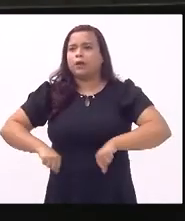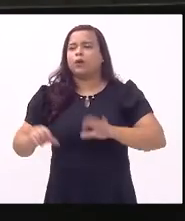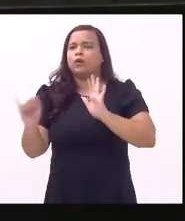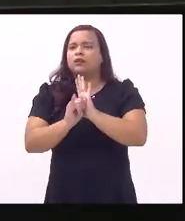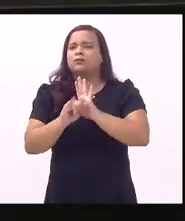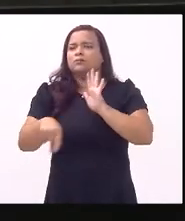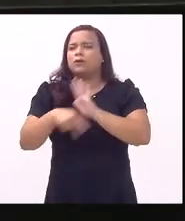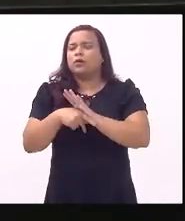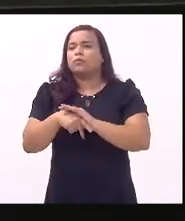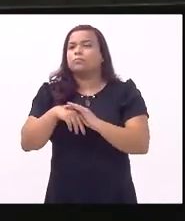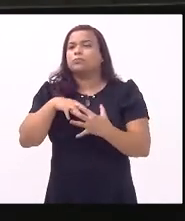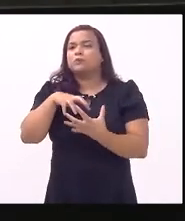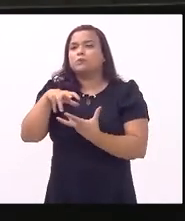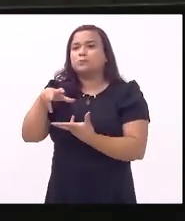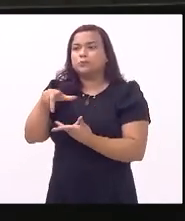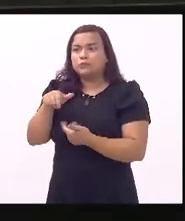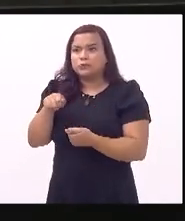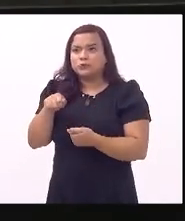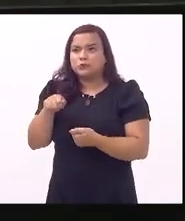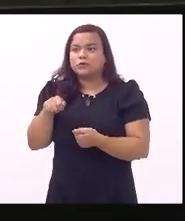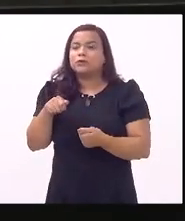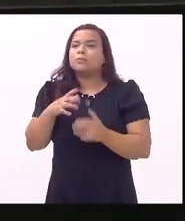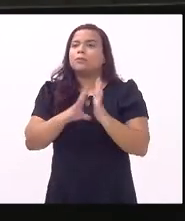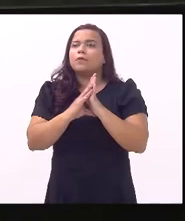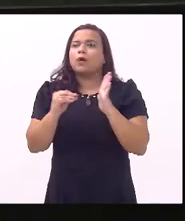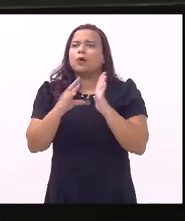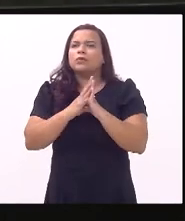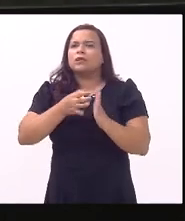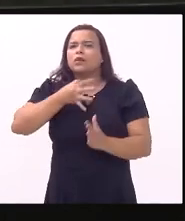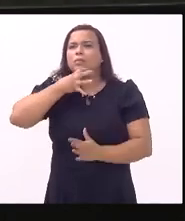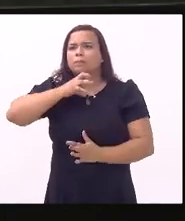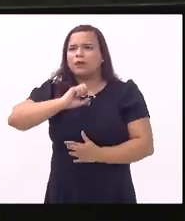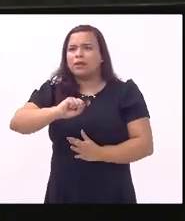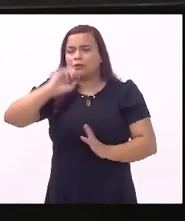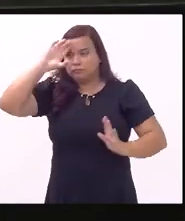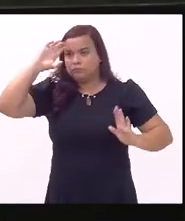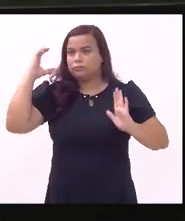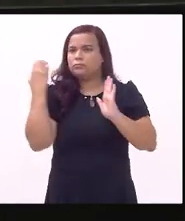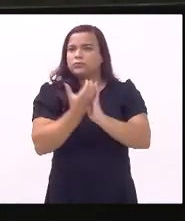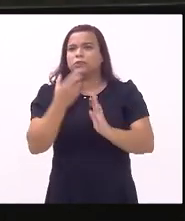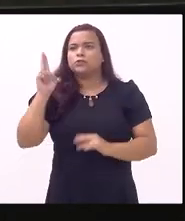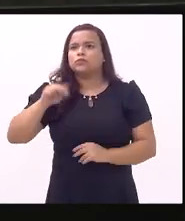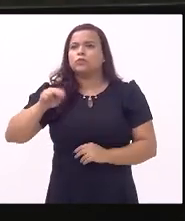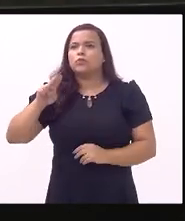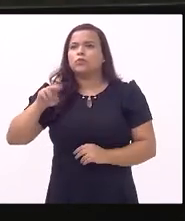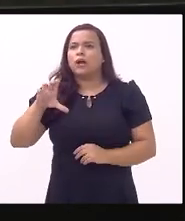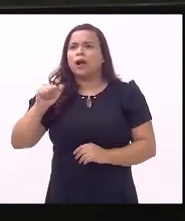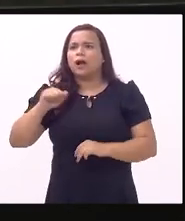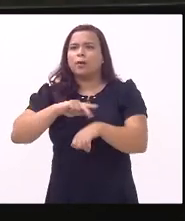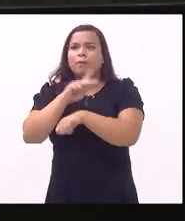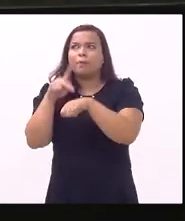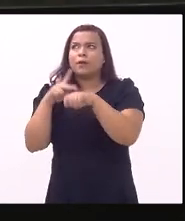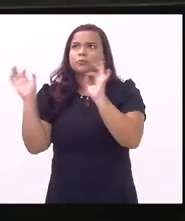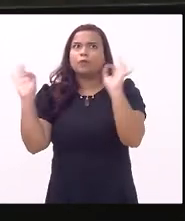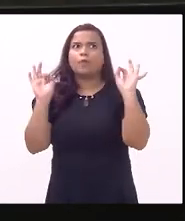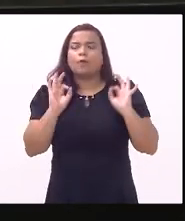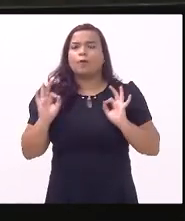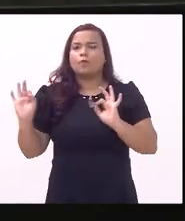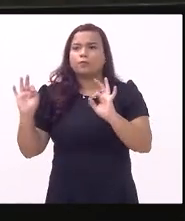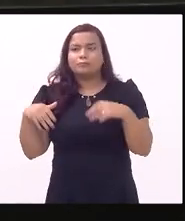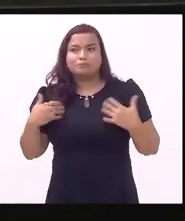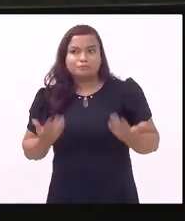mundo e o modelo Paulo Freire nunca foi seguido por país nenhum outra coisa